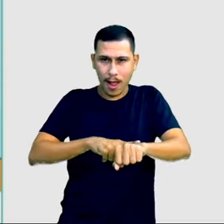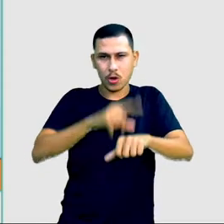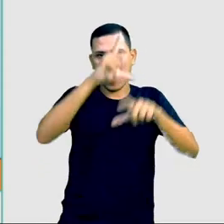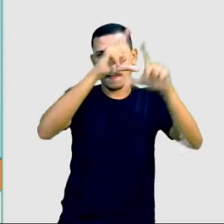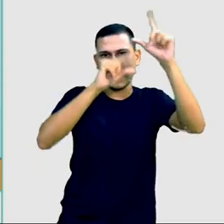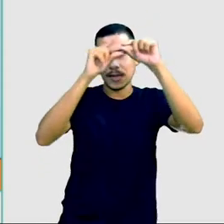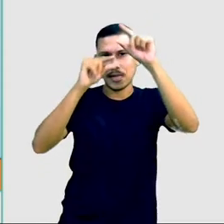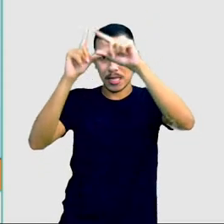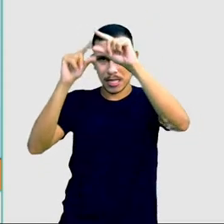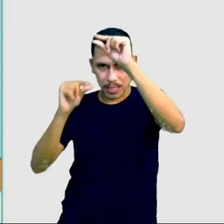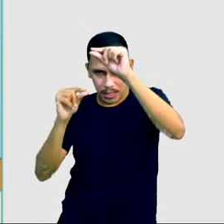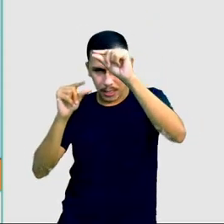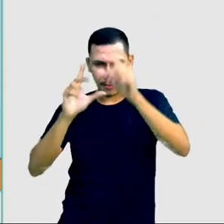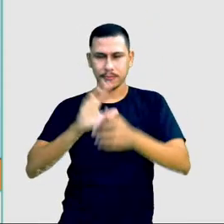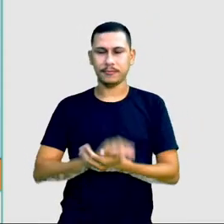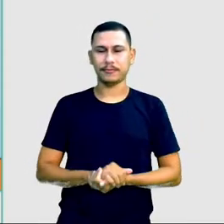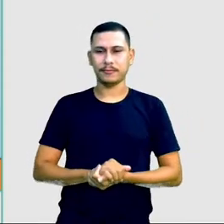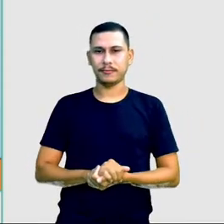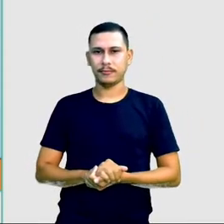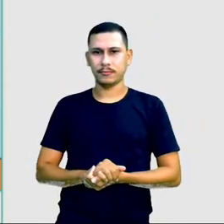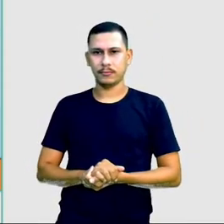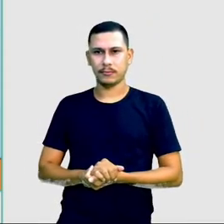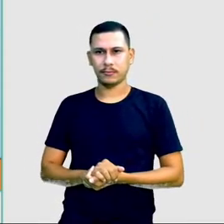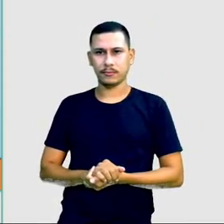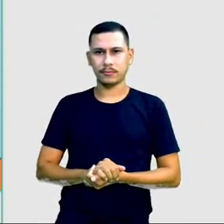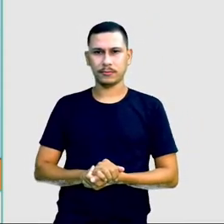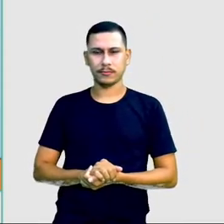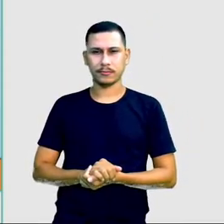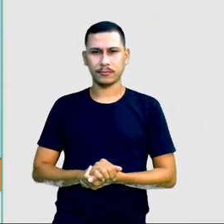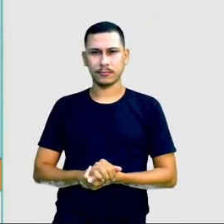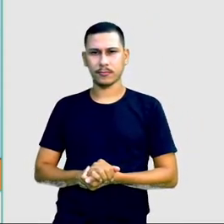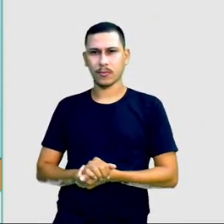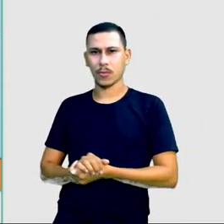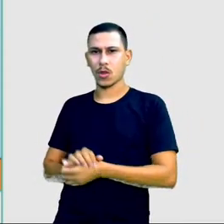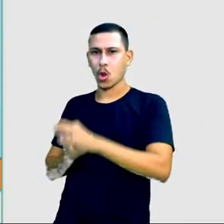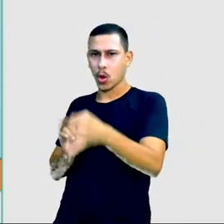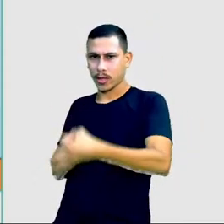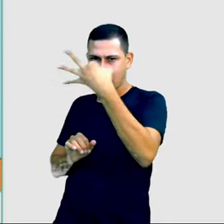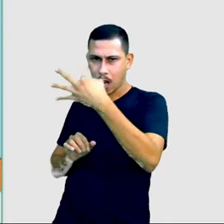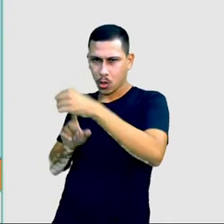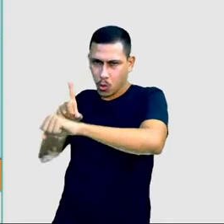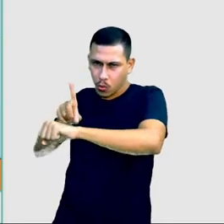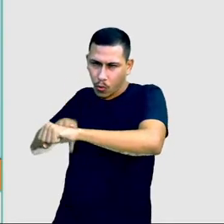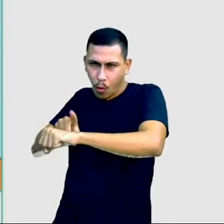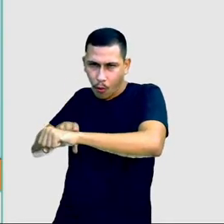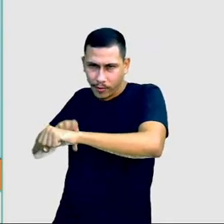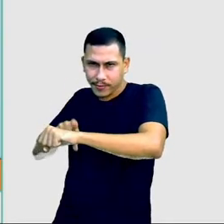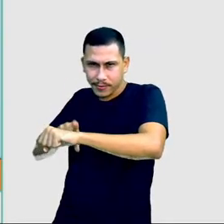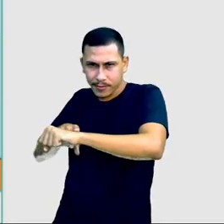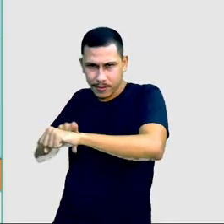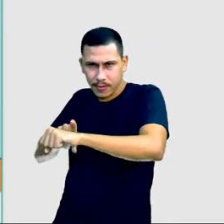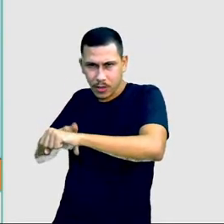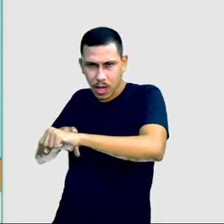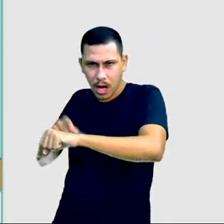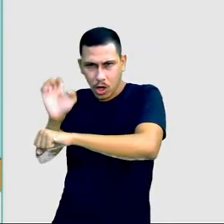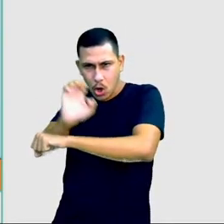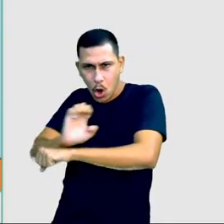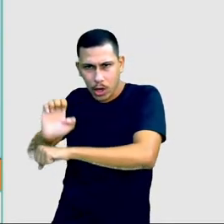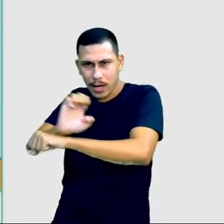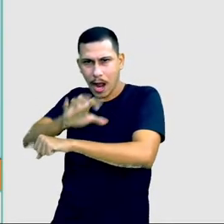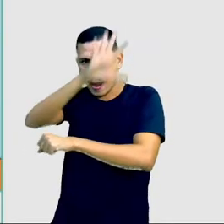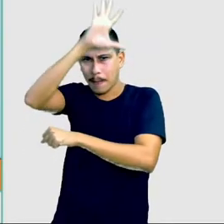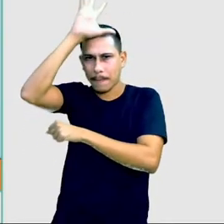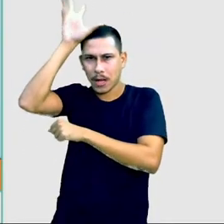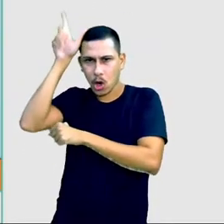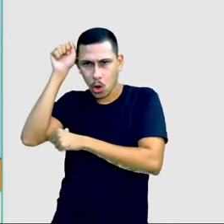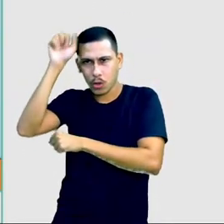oficial do nosso país. Nós temos o terceiro fusos horário, que atinge os estados do Mato Grosso,